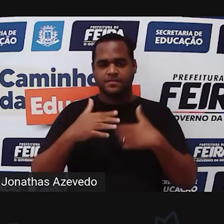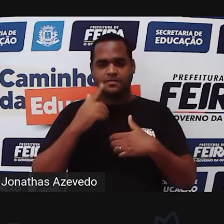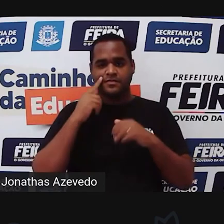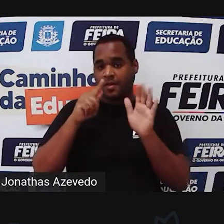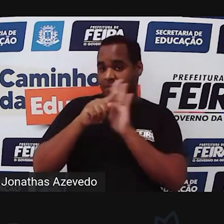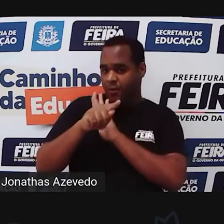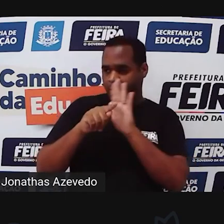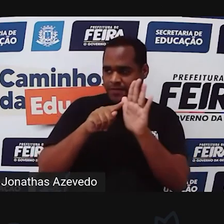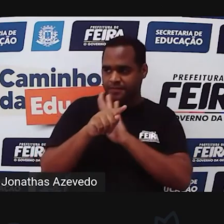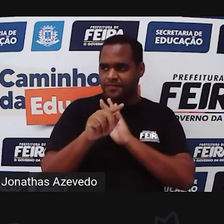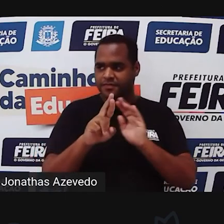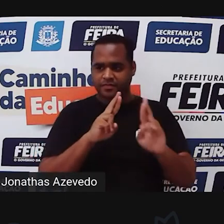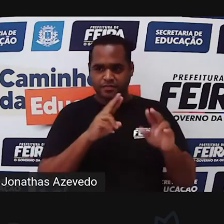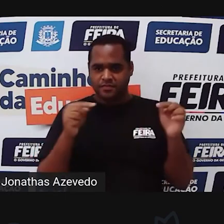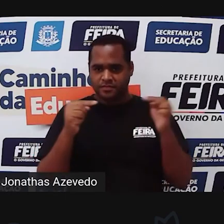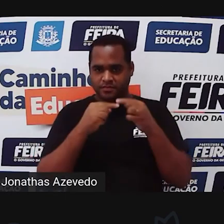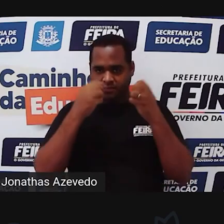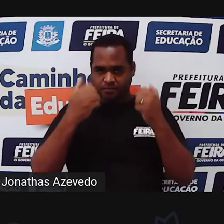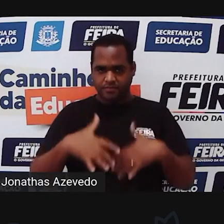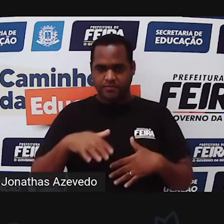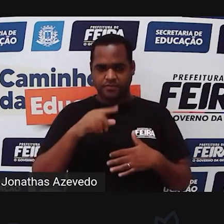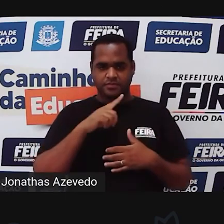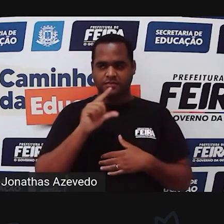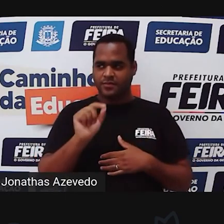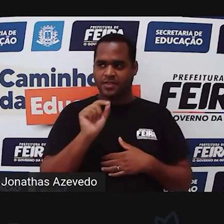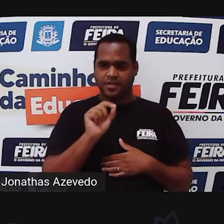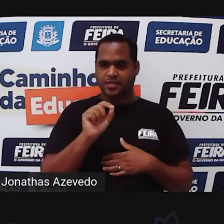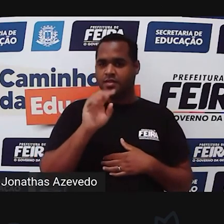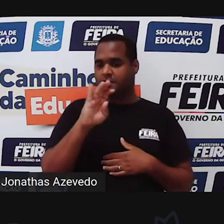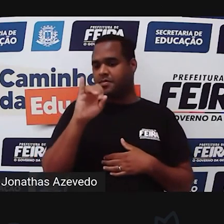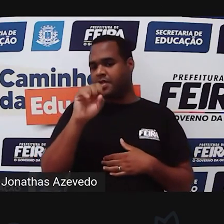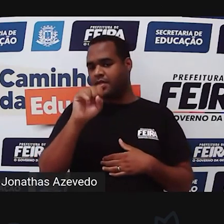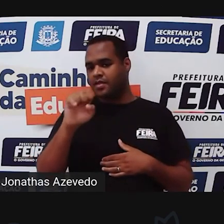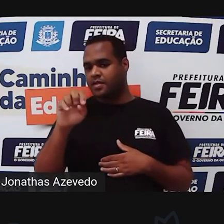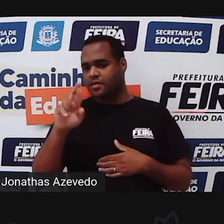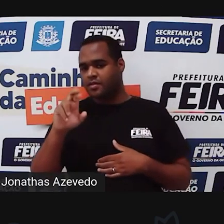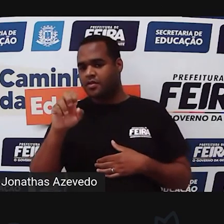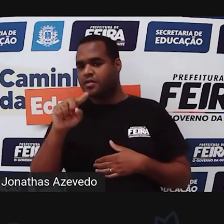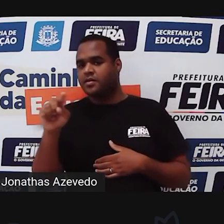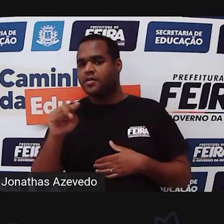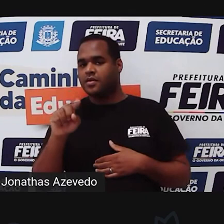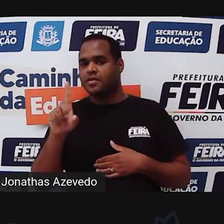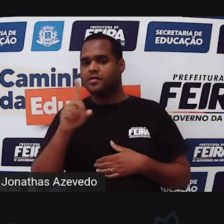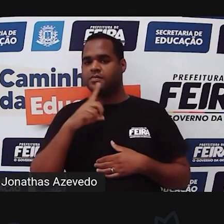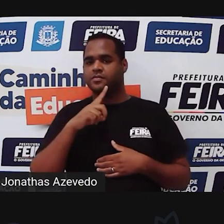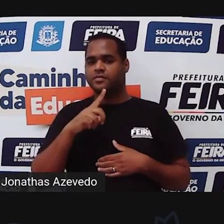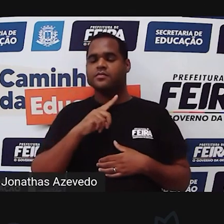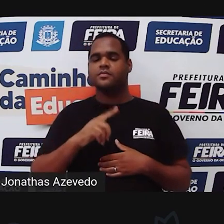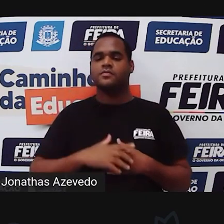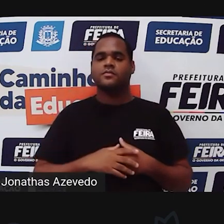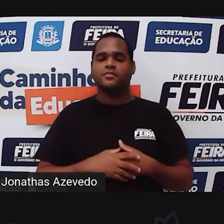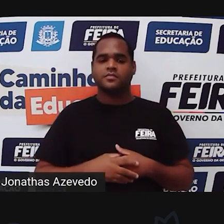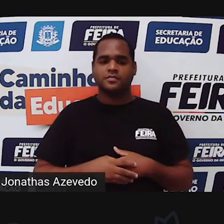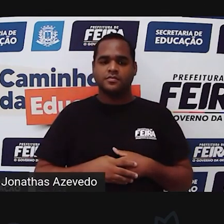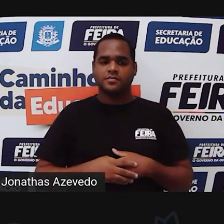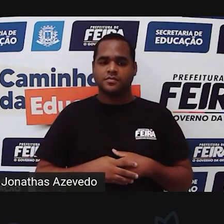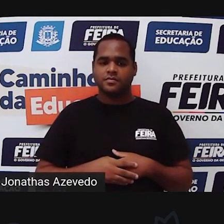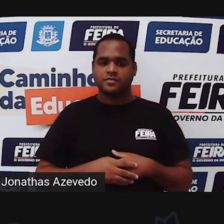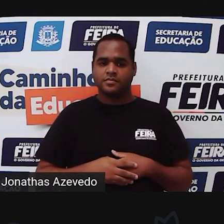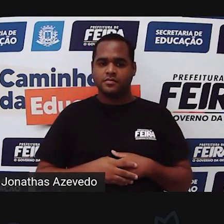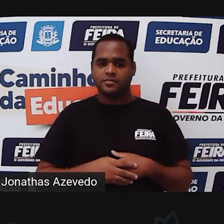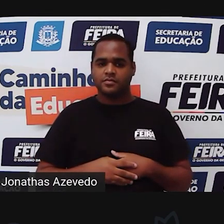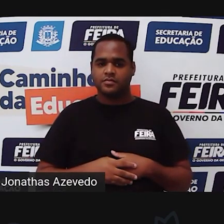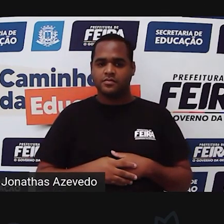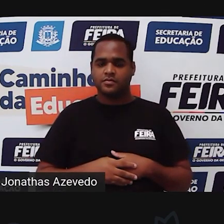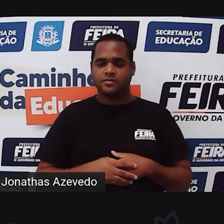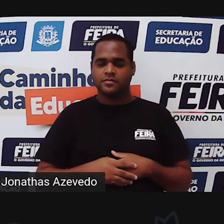e esse quiz tem a ver com bissetriz que é uma coisa que a gente viu nessa aula e mediatriz que é uma coisa que a gente também já